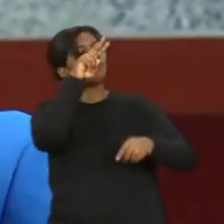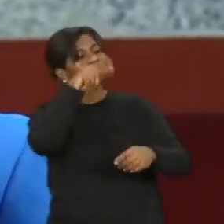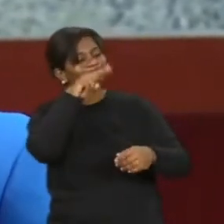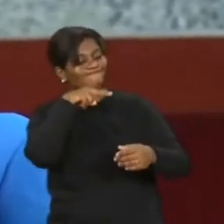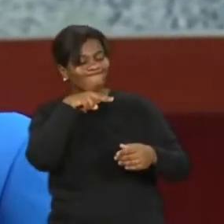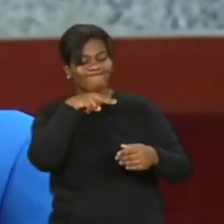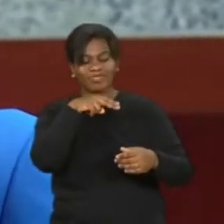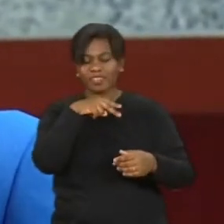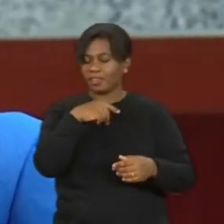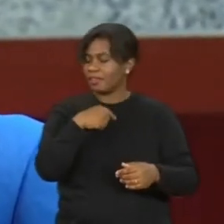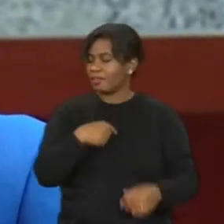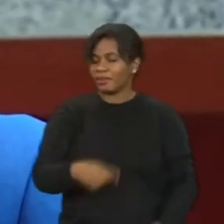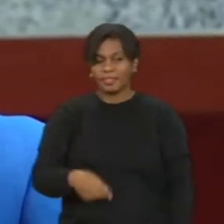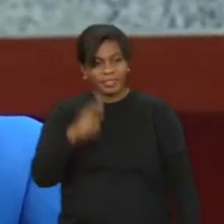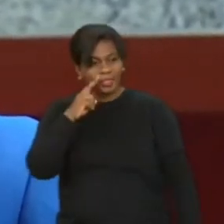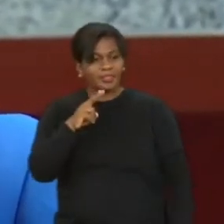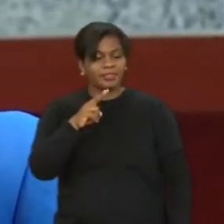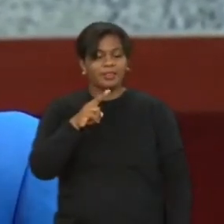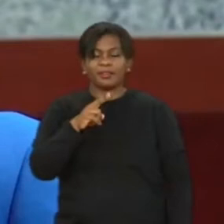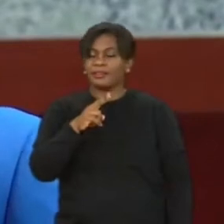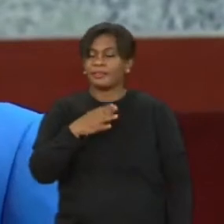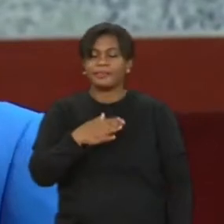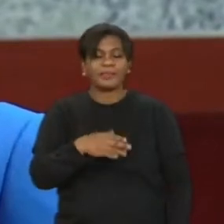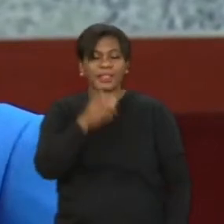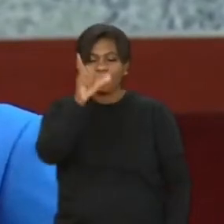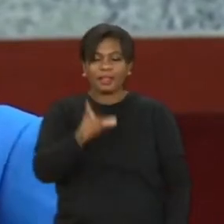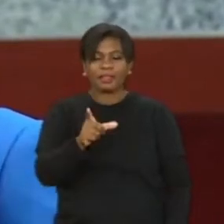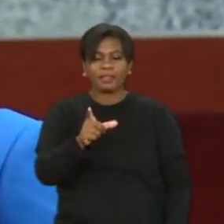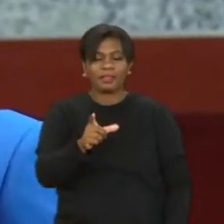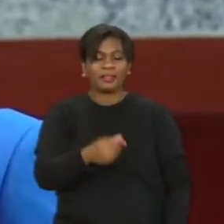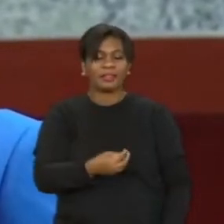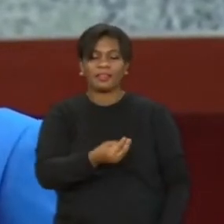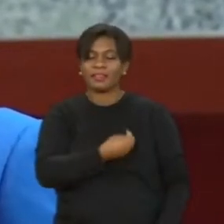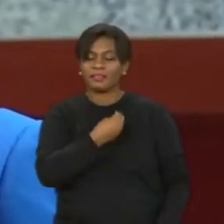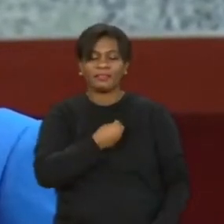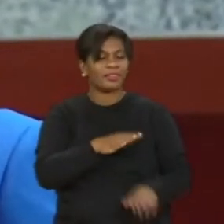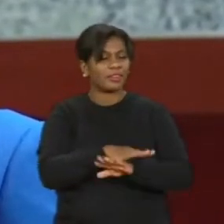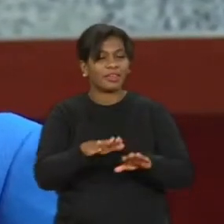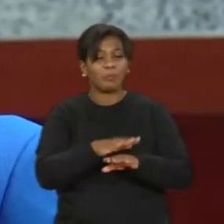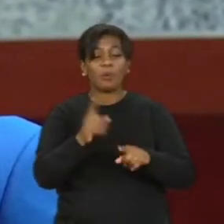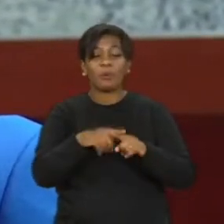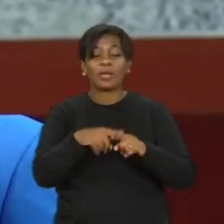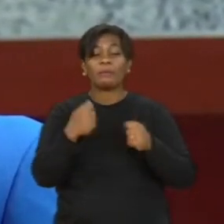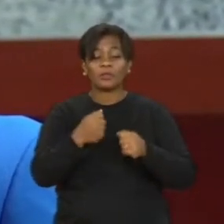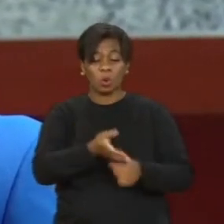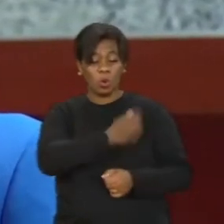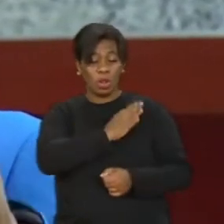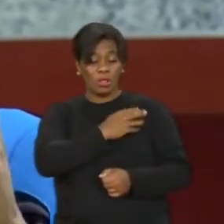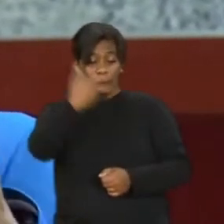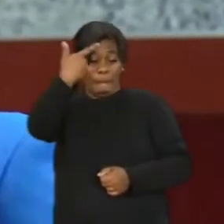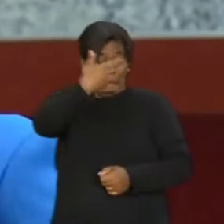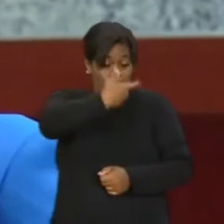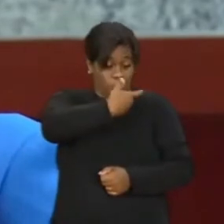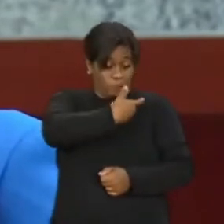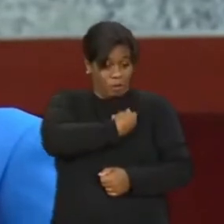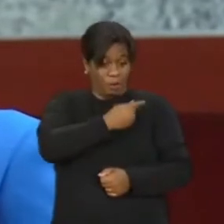eu já decifrei nas máquinas ali que a vida dela já tinha acabado. Porque ela estava tomando adrenalina na veia, o coração continuava pulsando e a